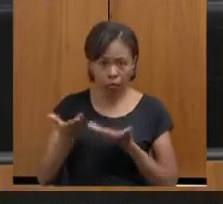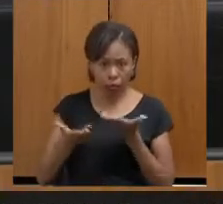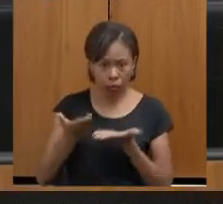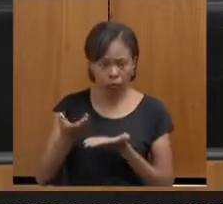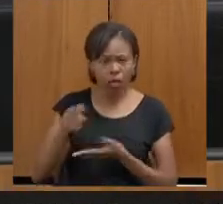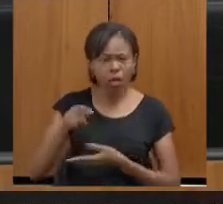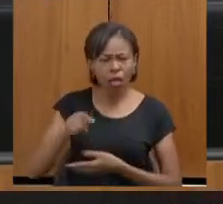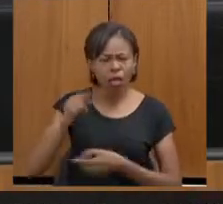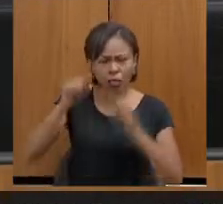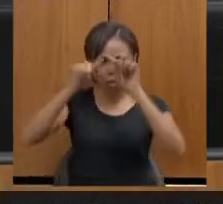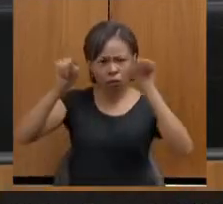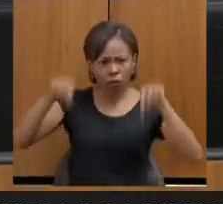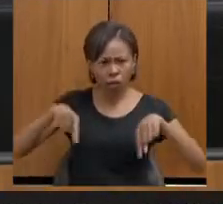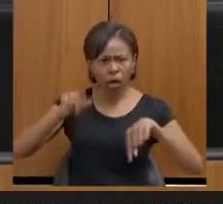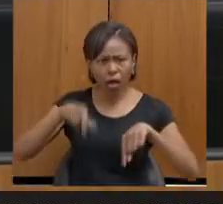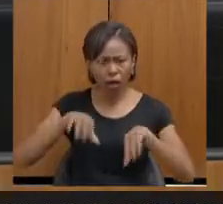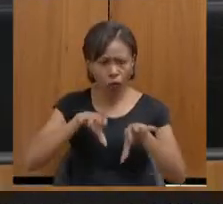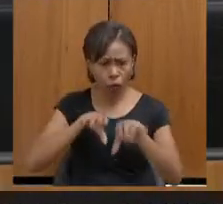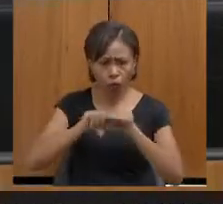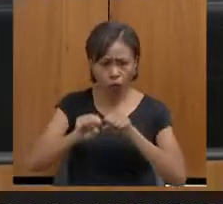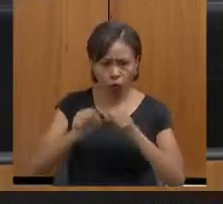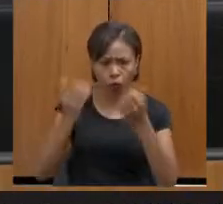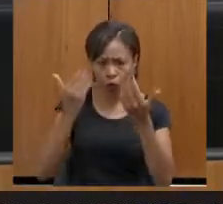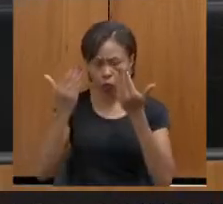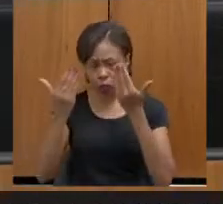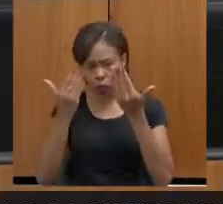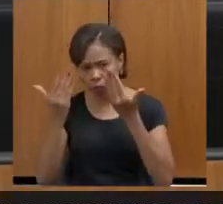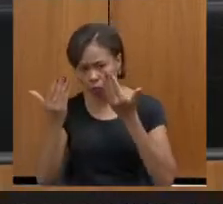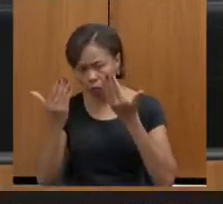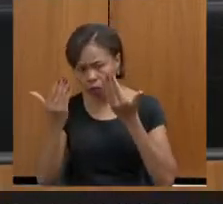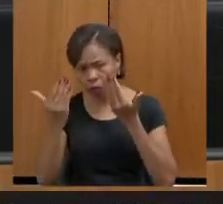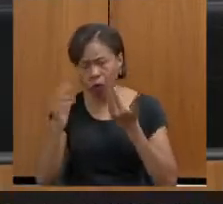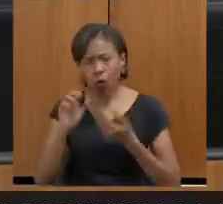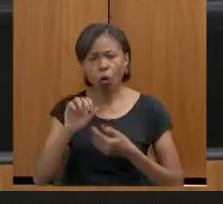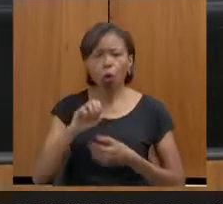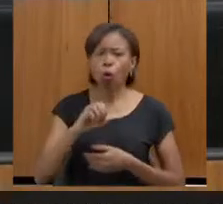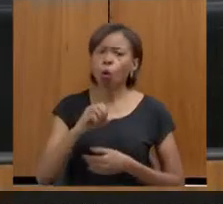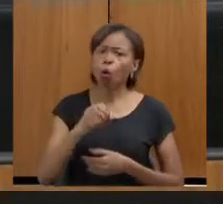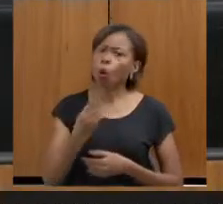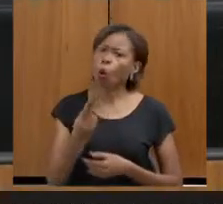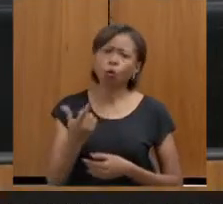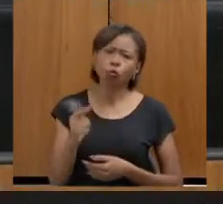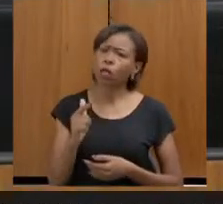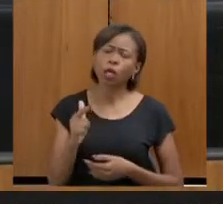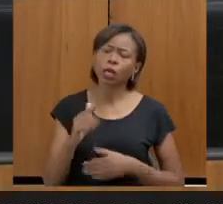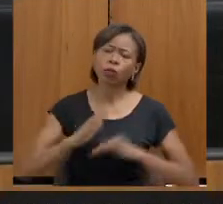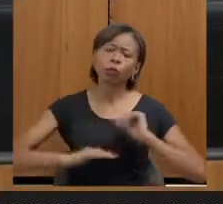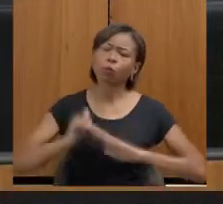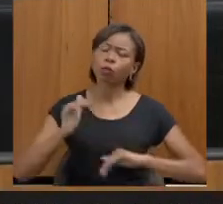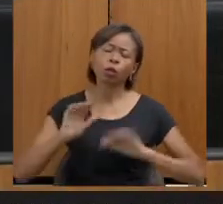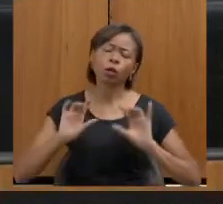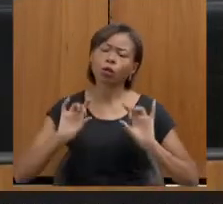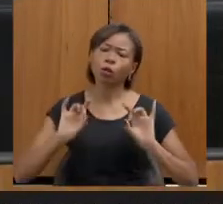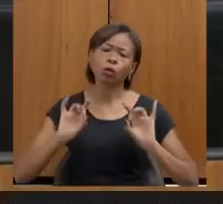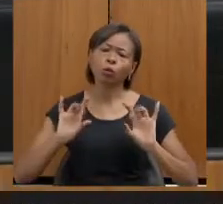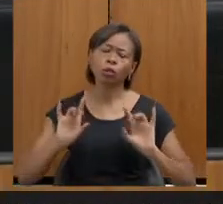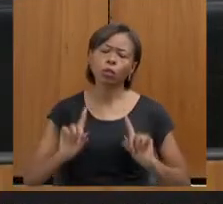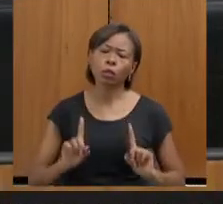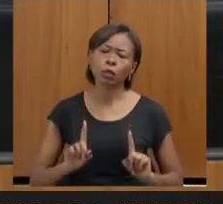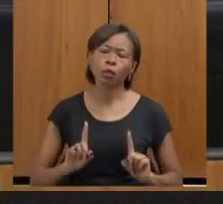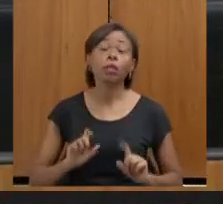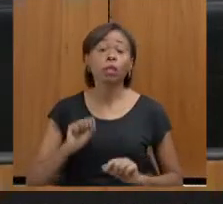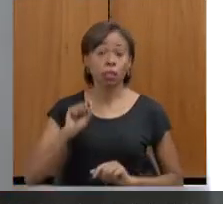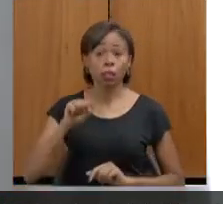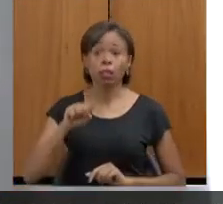administrativo com formação em psicologia ou também é sem formação específica? Preferencialmente,